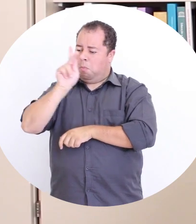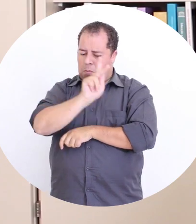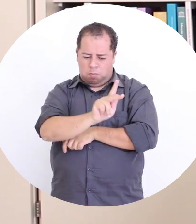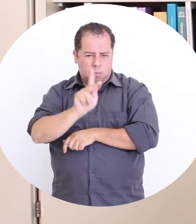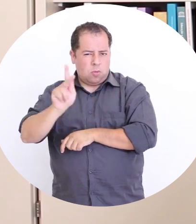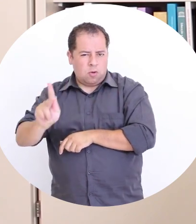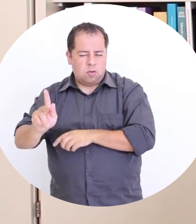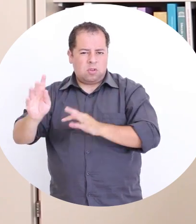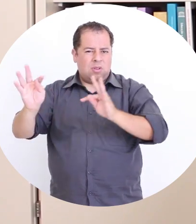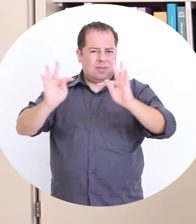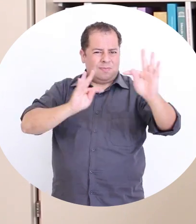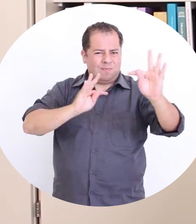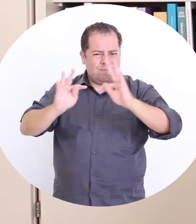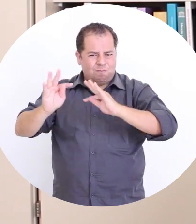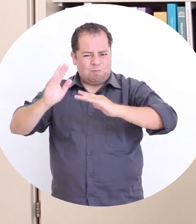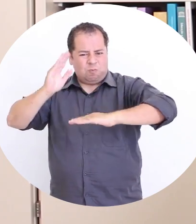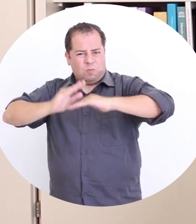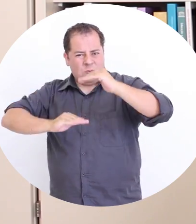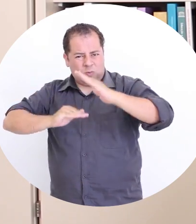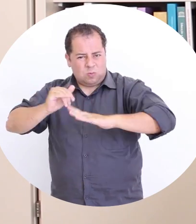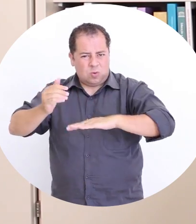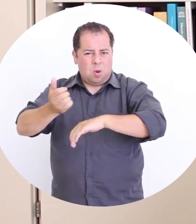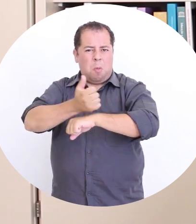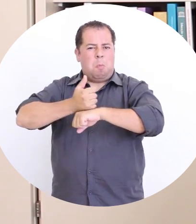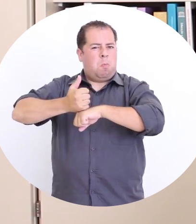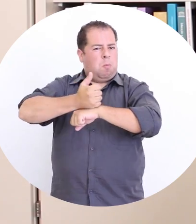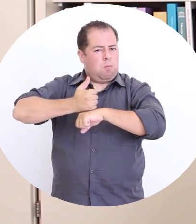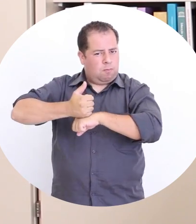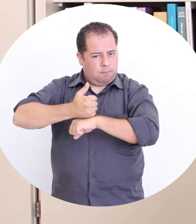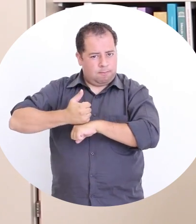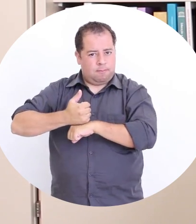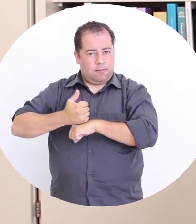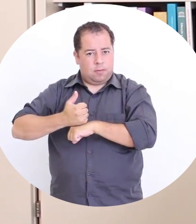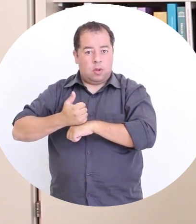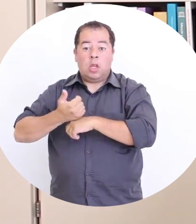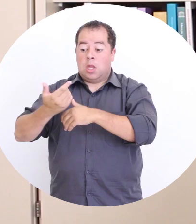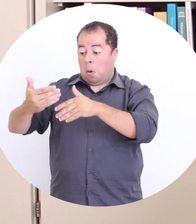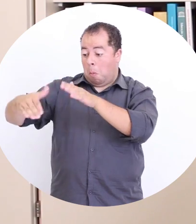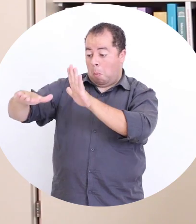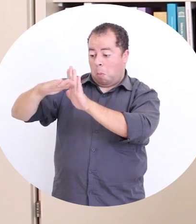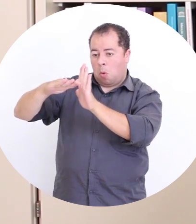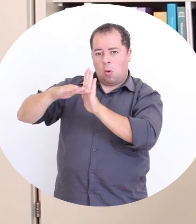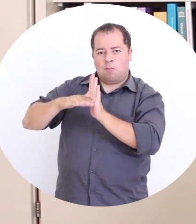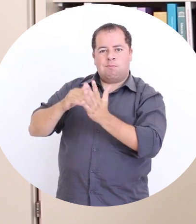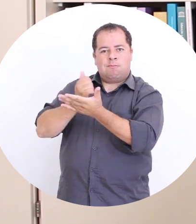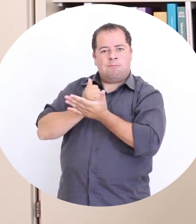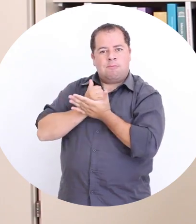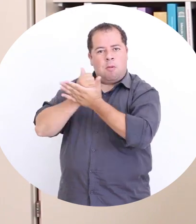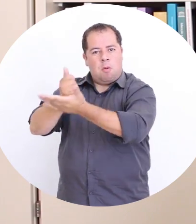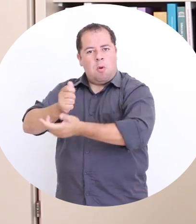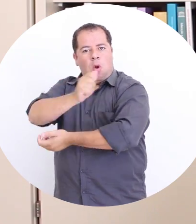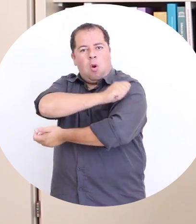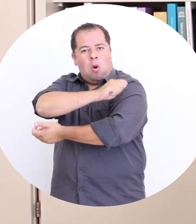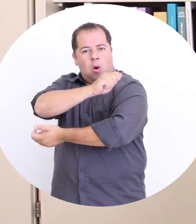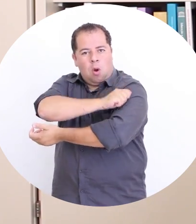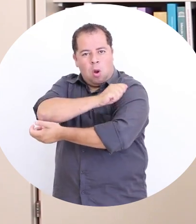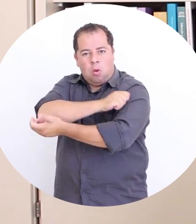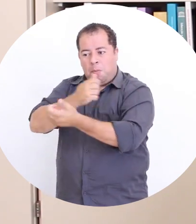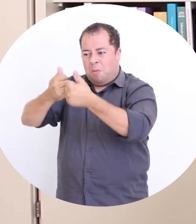Professores e técnicos altamente qualificados. Temos programa de permanência